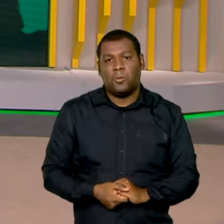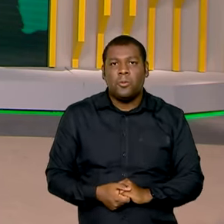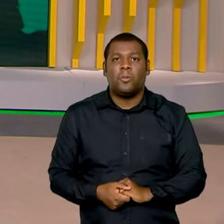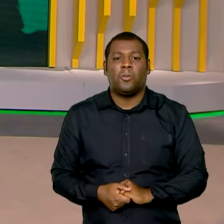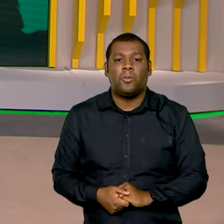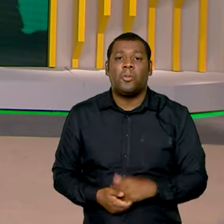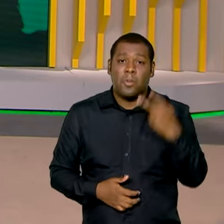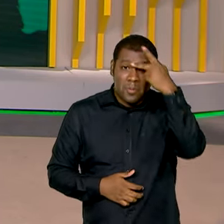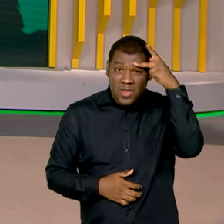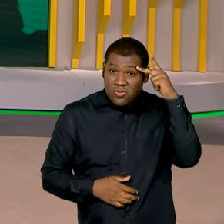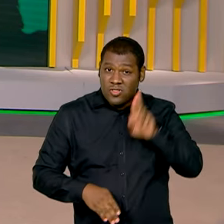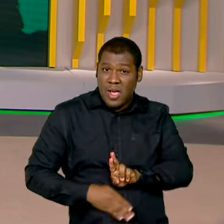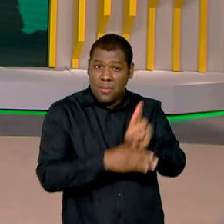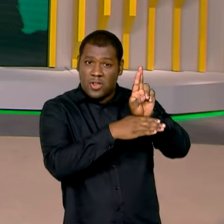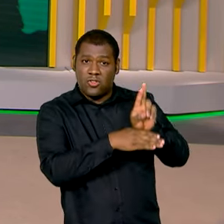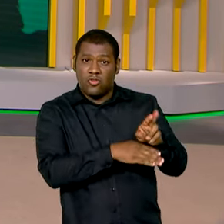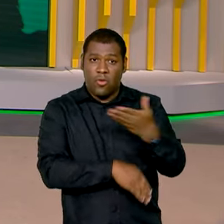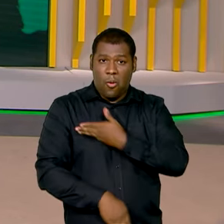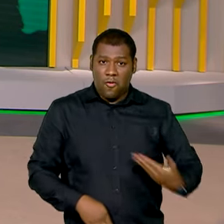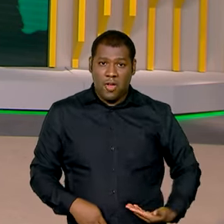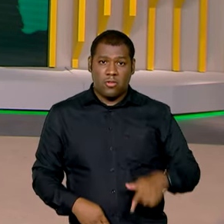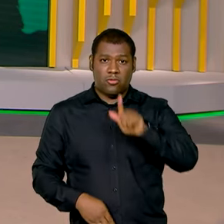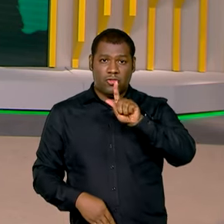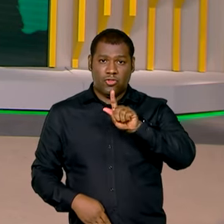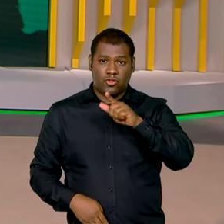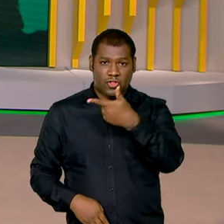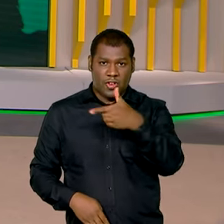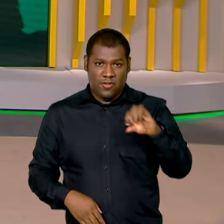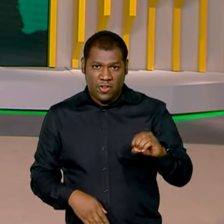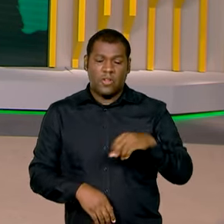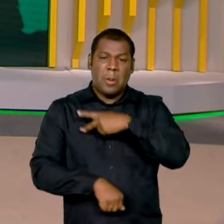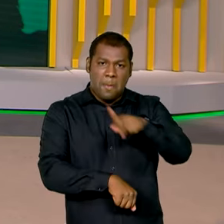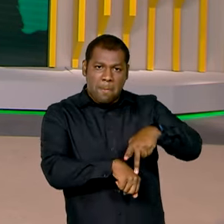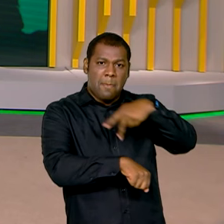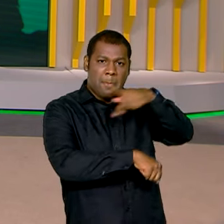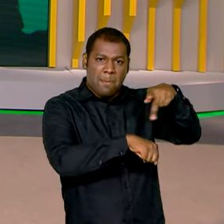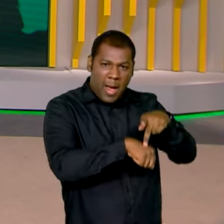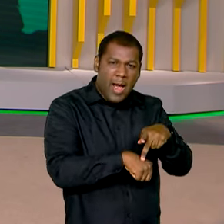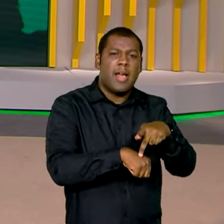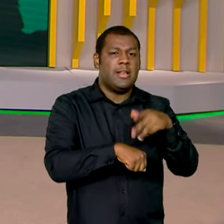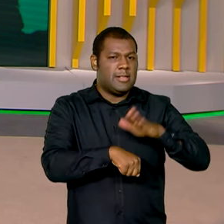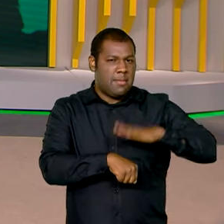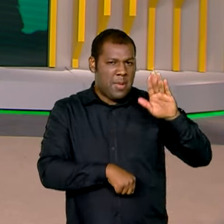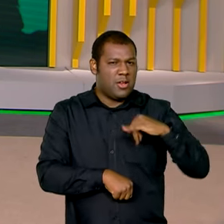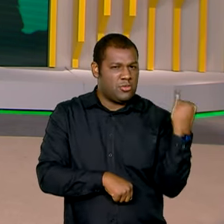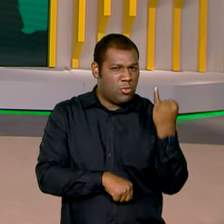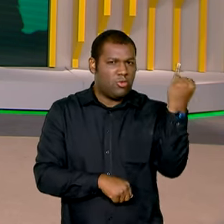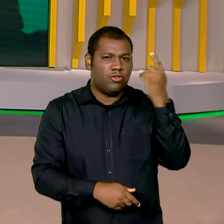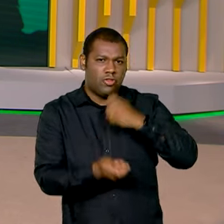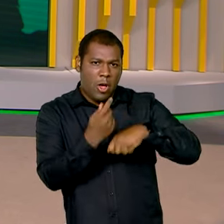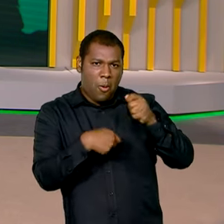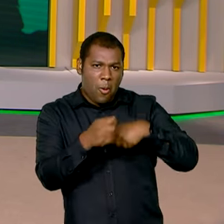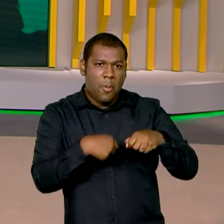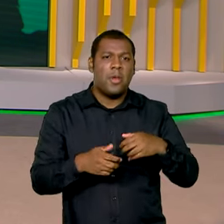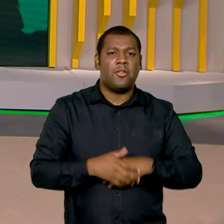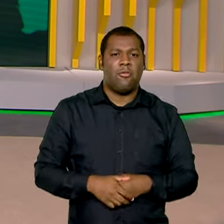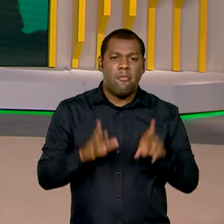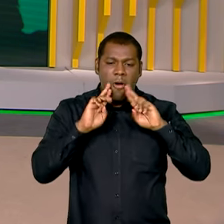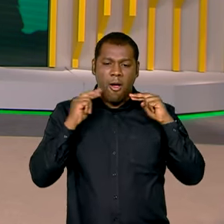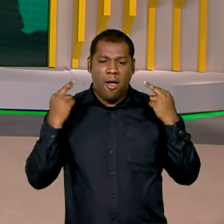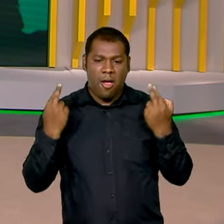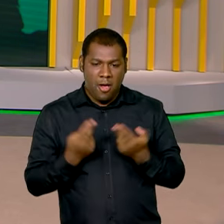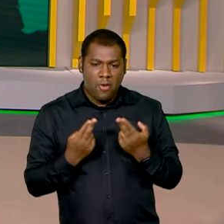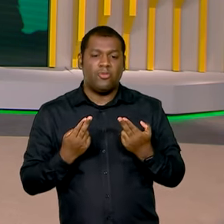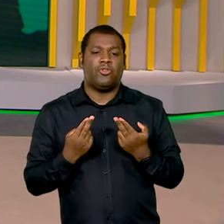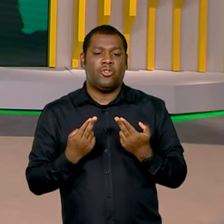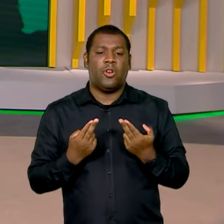Representantes dos governos do G20, grupo das 20 maiores economias do planeta, estão realizando encontros preparatórios